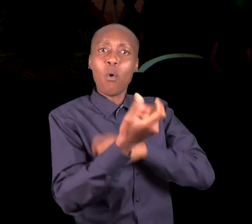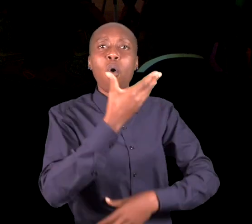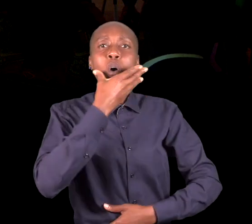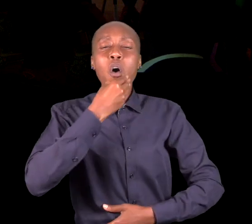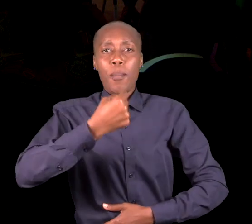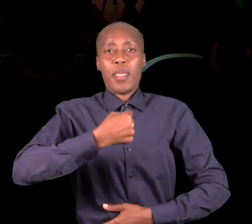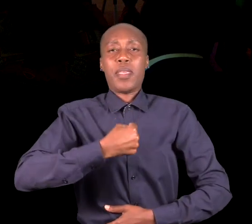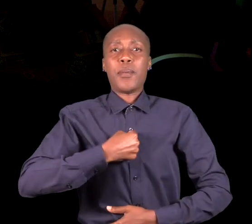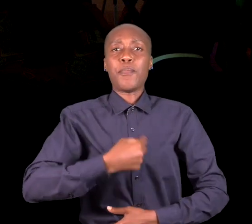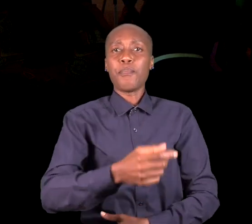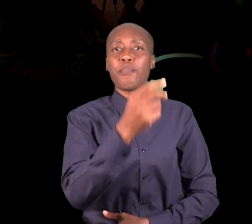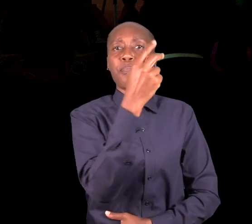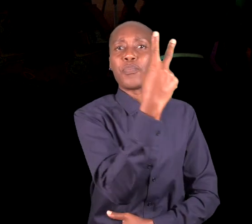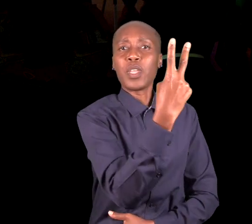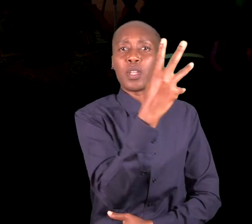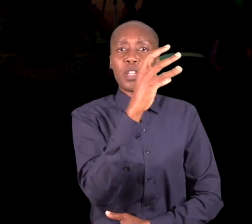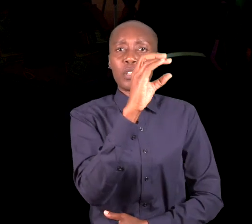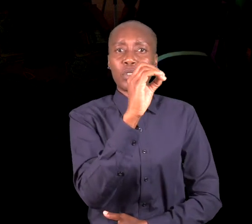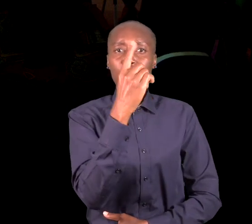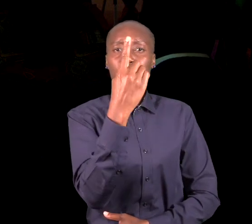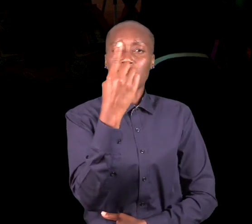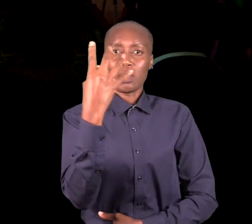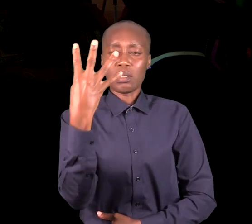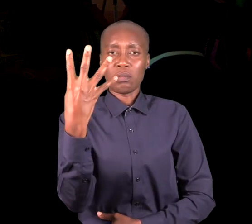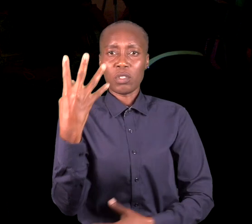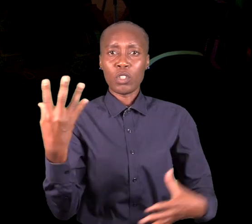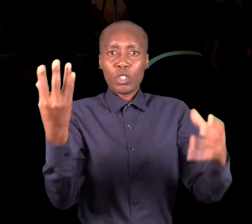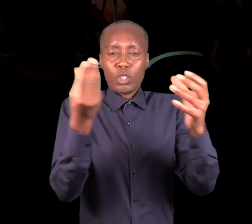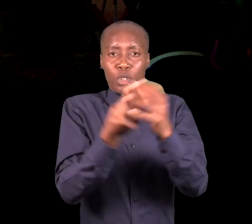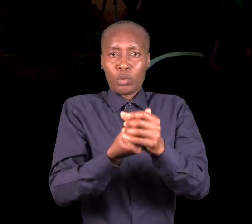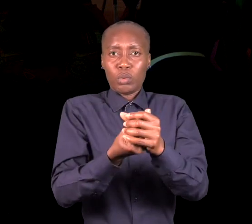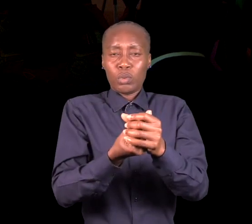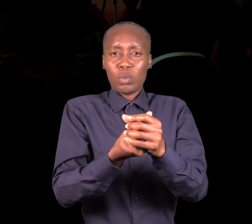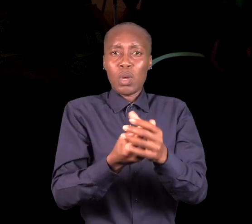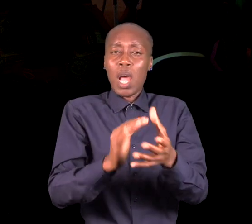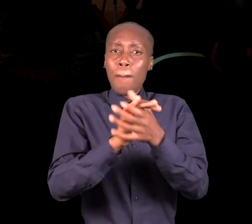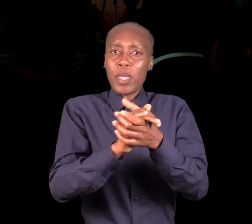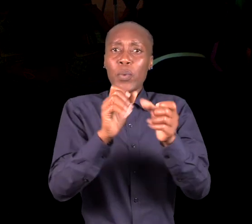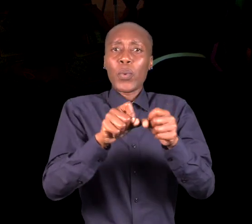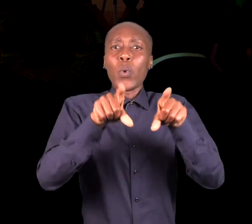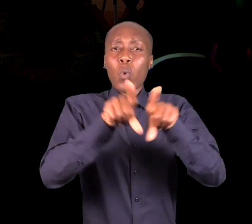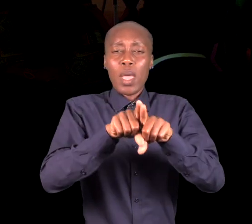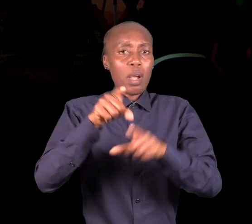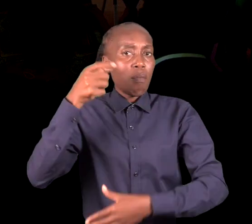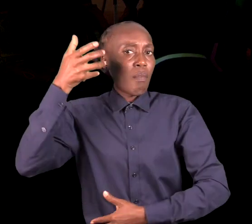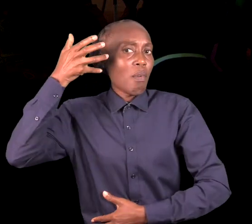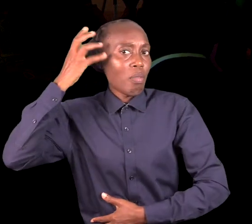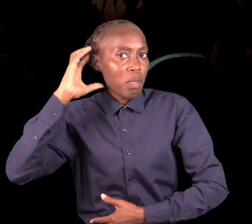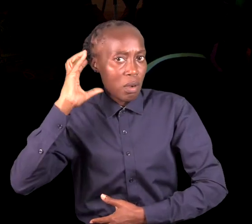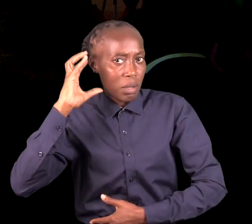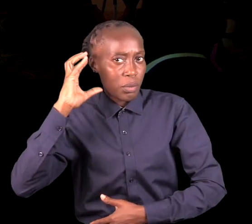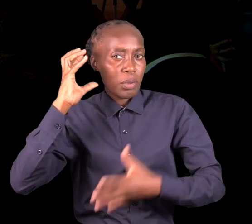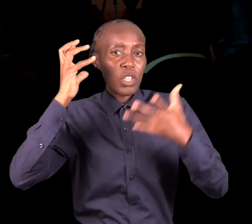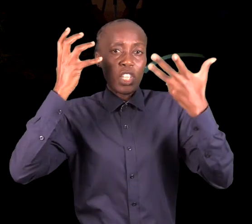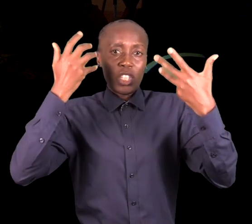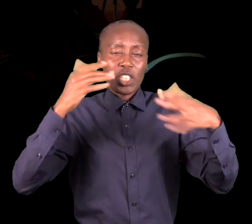Em 2014, juntamente com um amigo de longa data e colega da rádio, tivemos a oportunidade